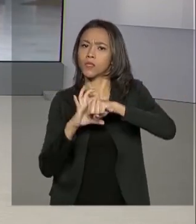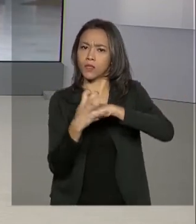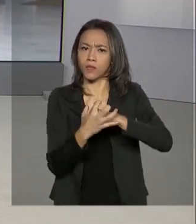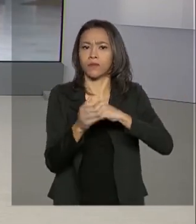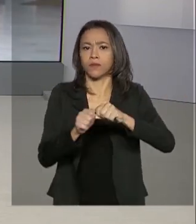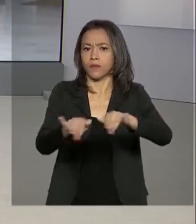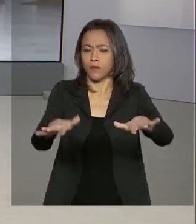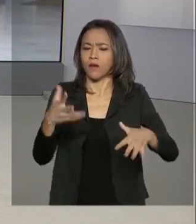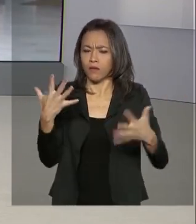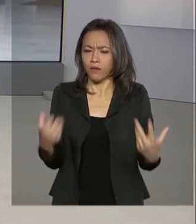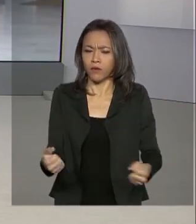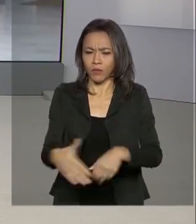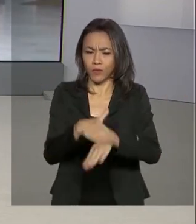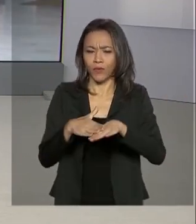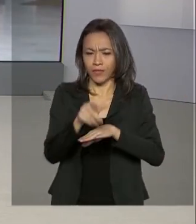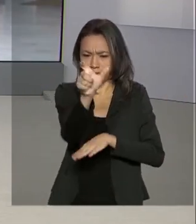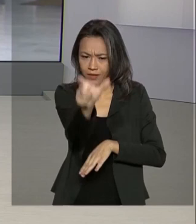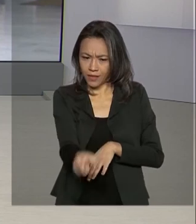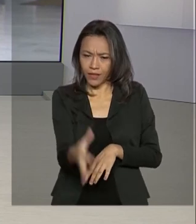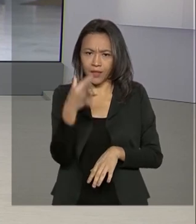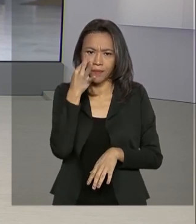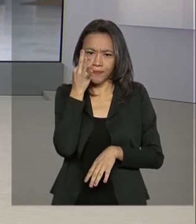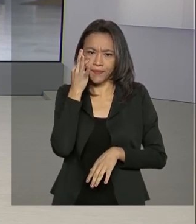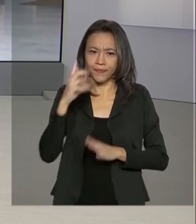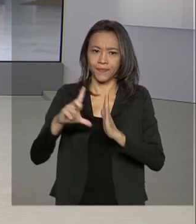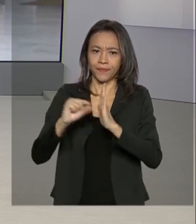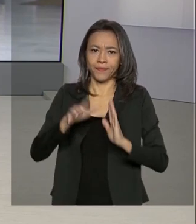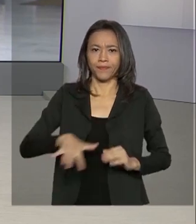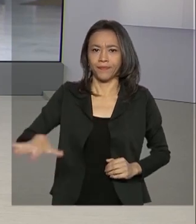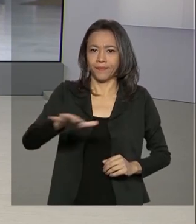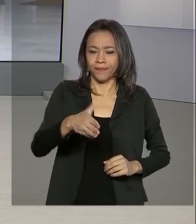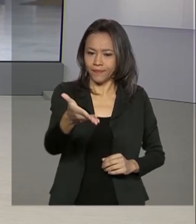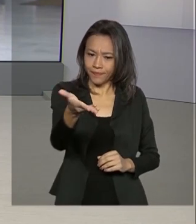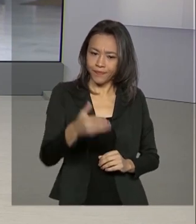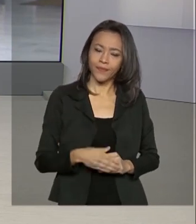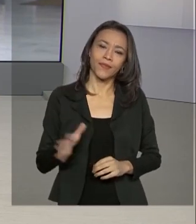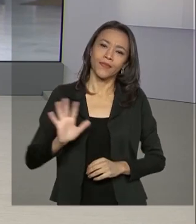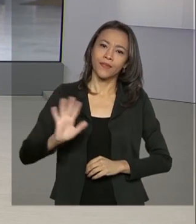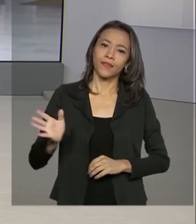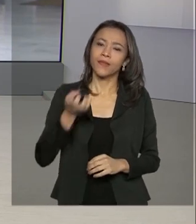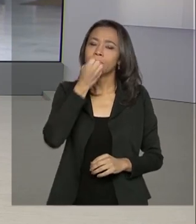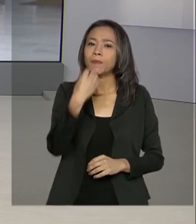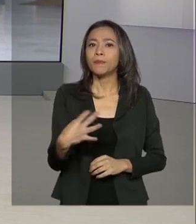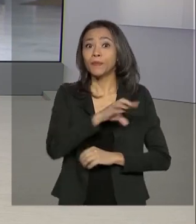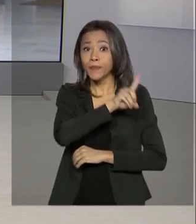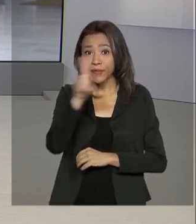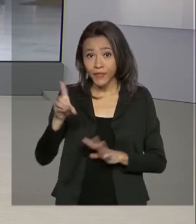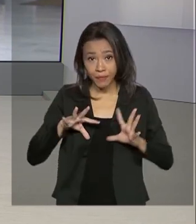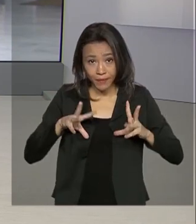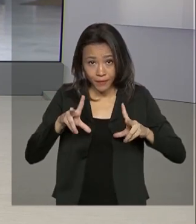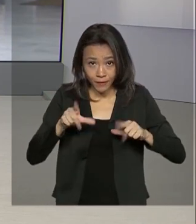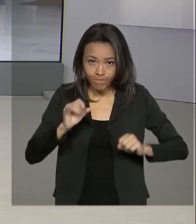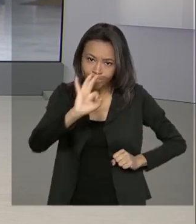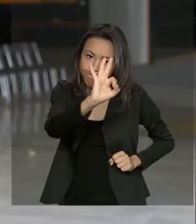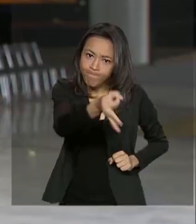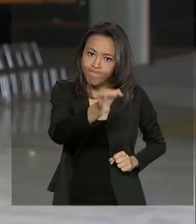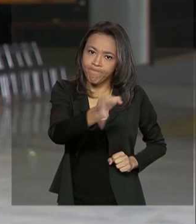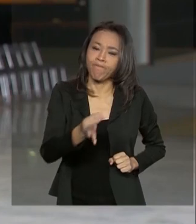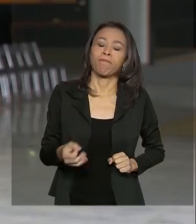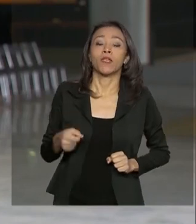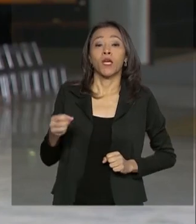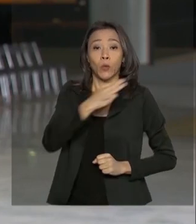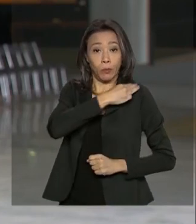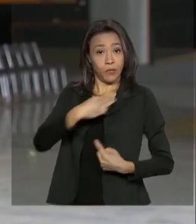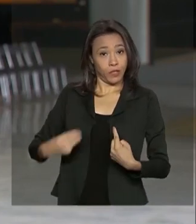Fernandes está lá e conta agora pra gente. Oi, Marcinha, bom dia. Oi, Renata, bom dia pra você, bom dia pra todos. Olha, Renata, é isso mesmo. O ministro Marcos